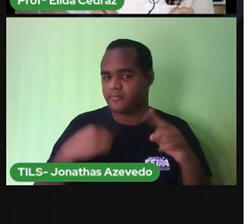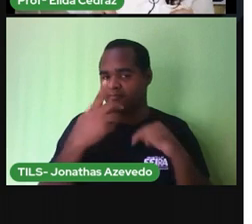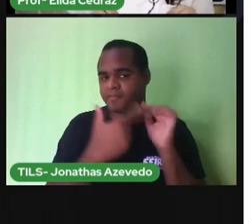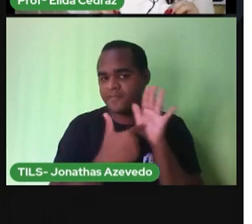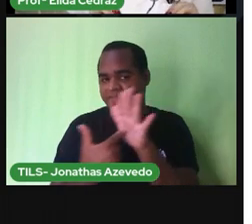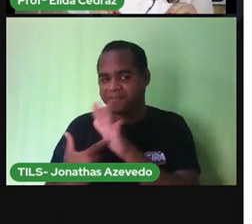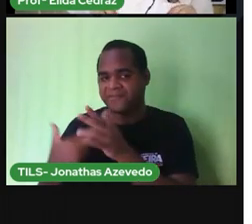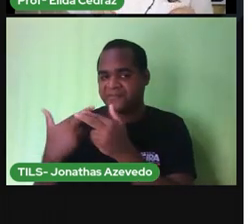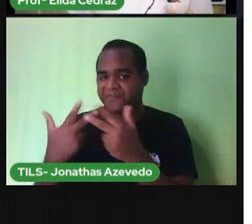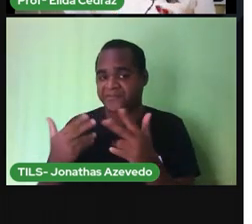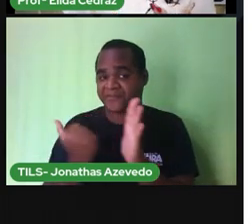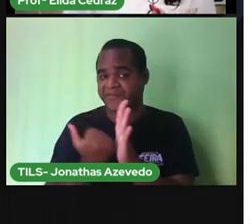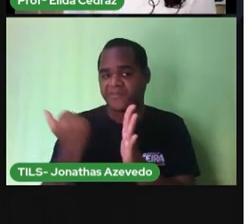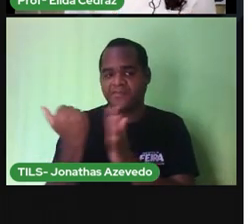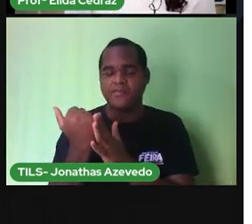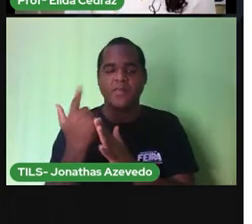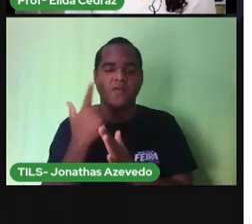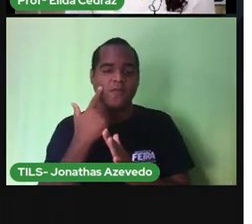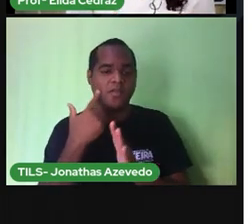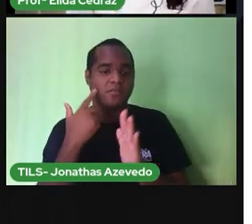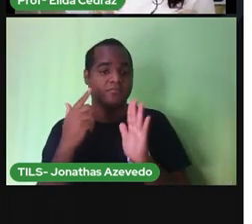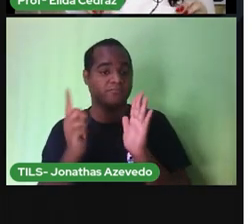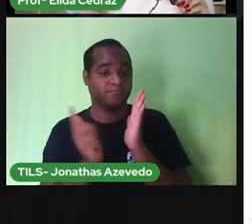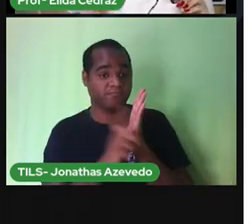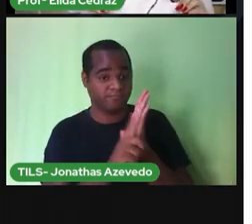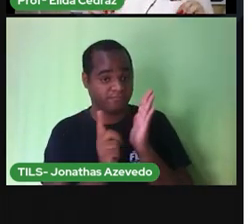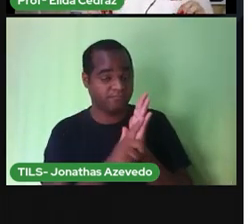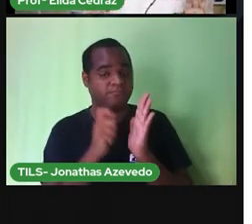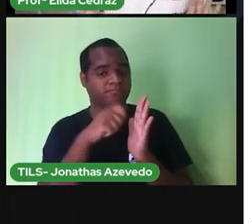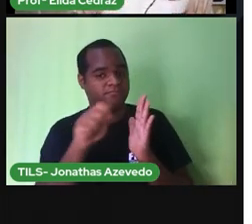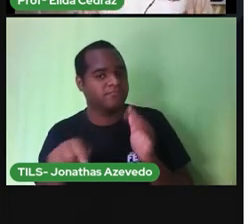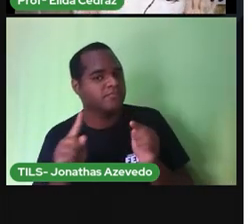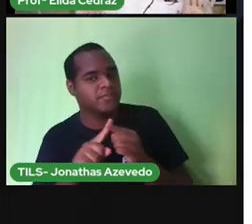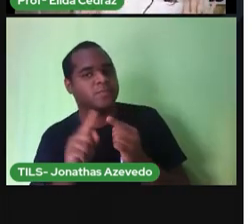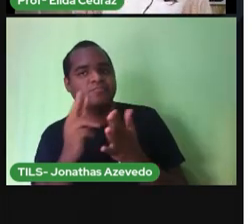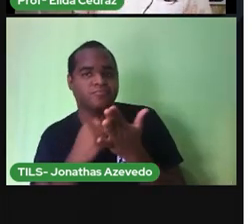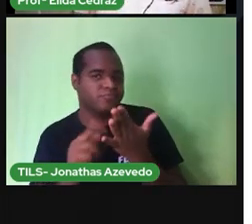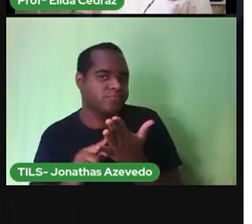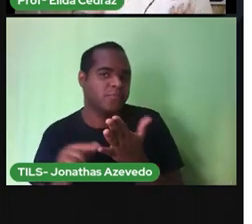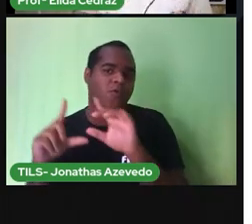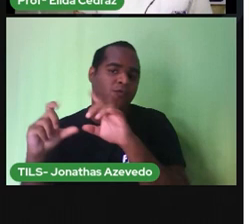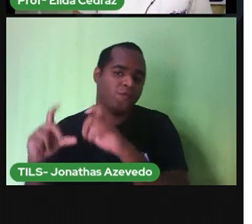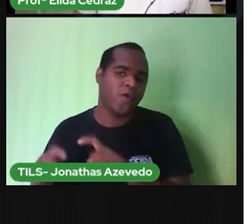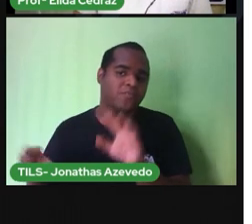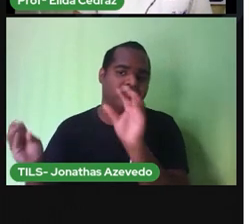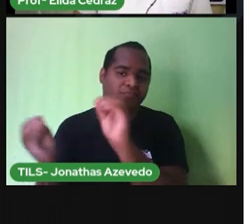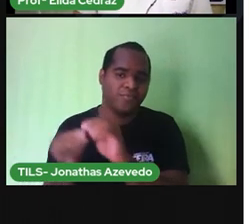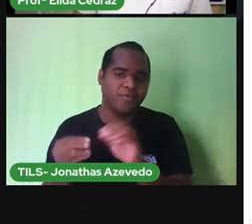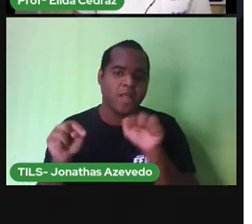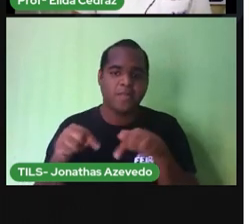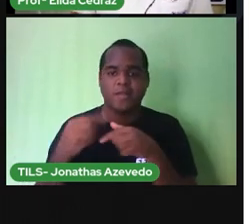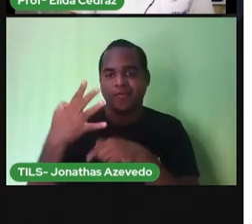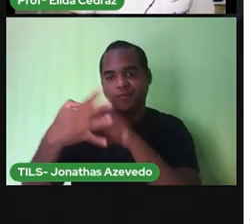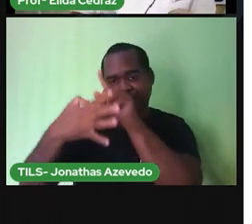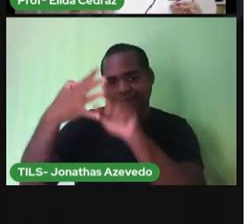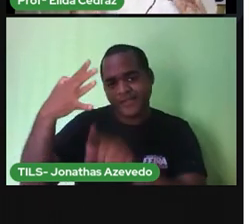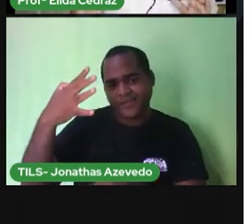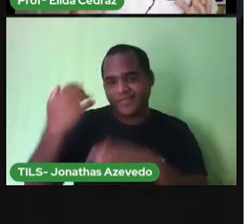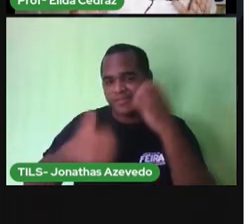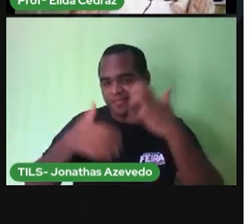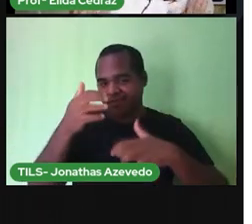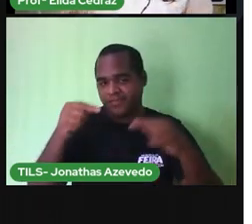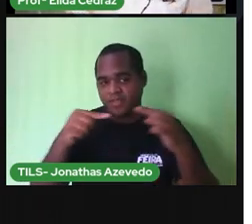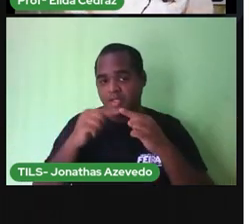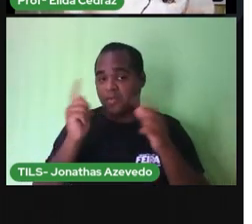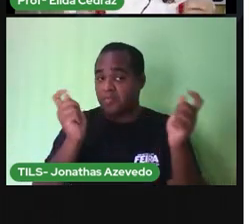você vai fazer um cartaz com desenhos ou as imagens que representem as quatro estações. Você pode